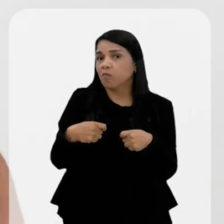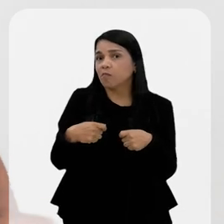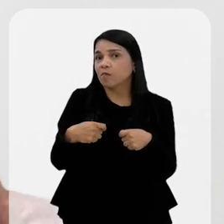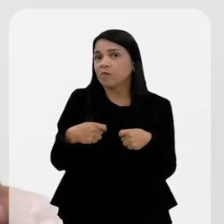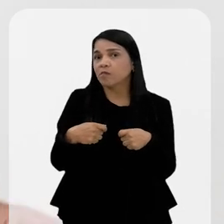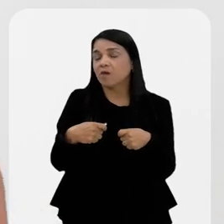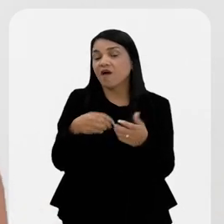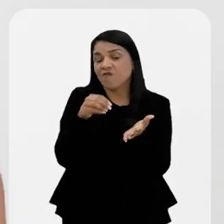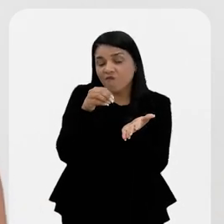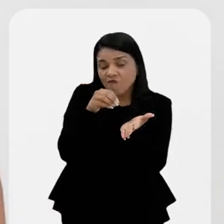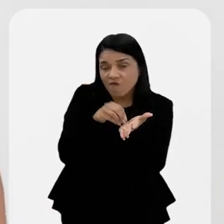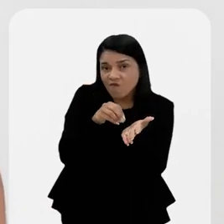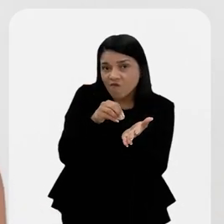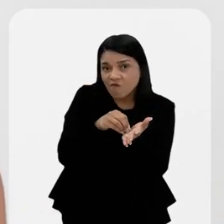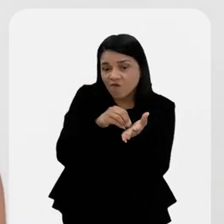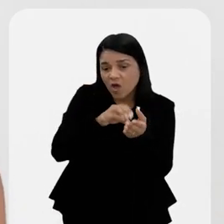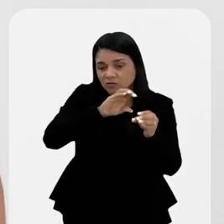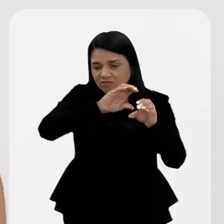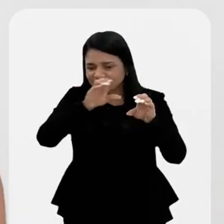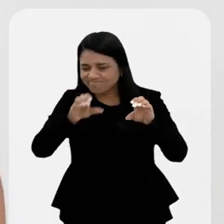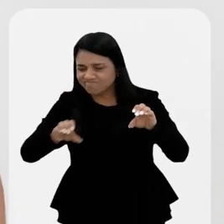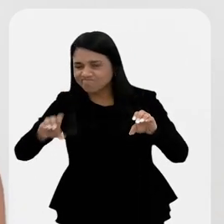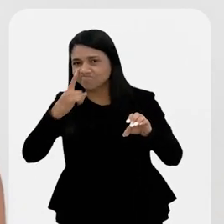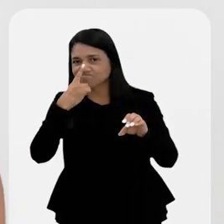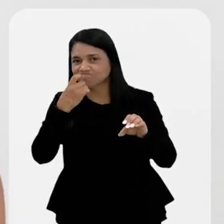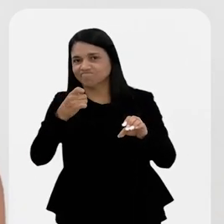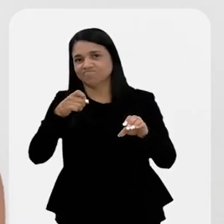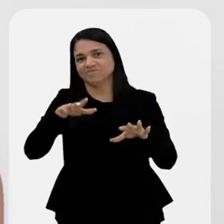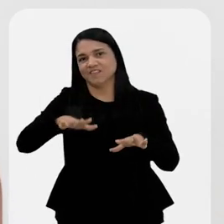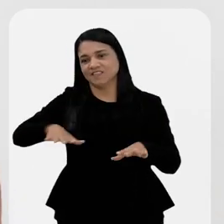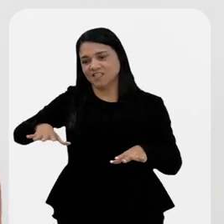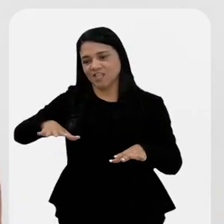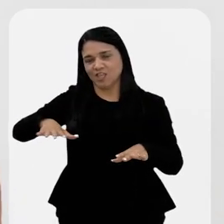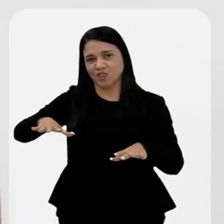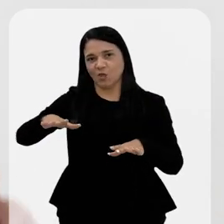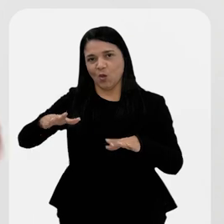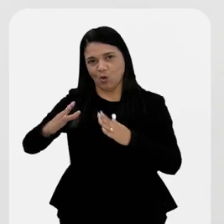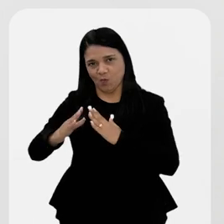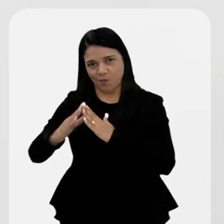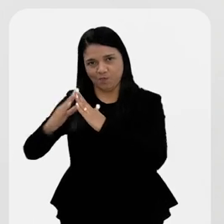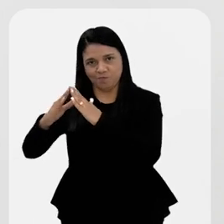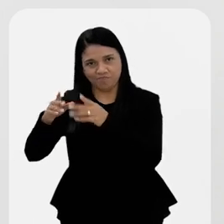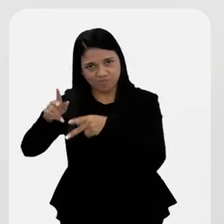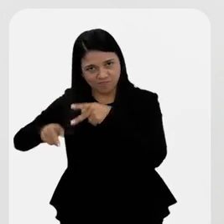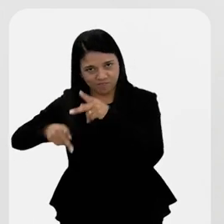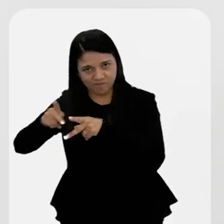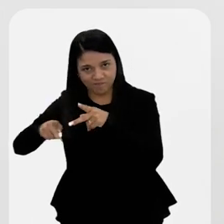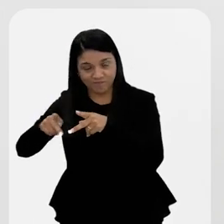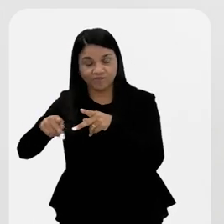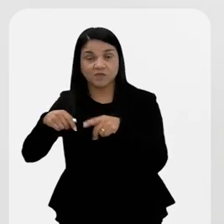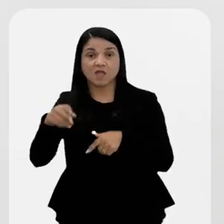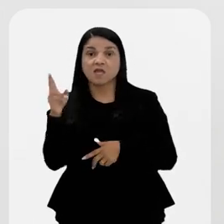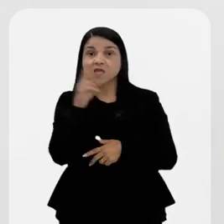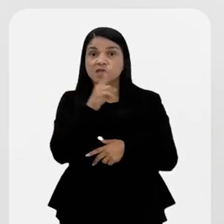falta de acesso ao saneamento das populações nesses territórios. A gente deveria já, falando em emergências